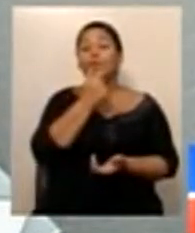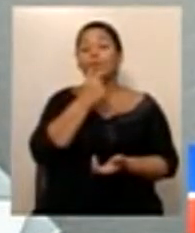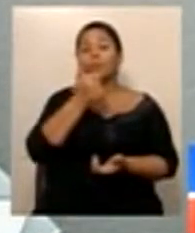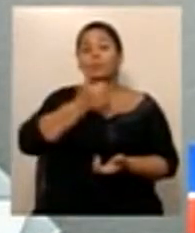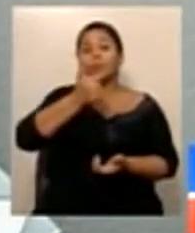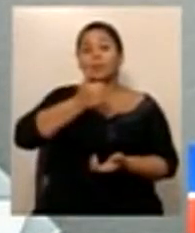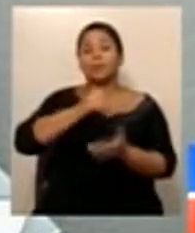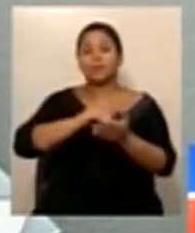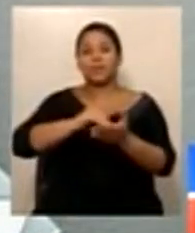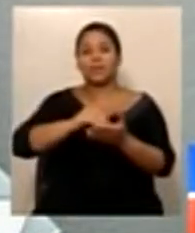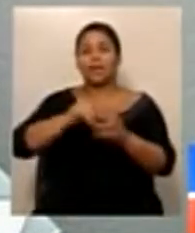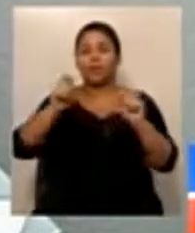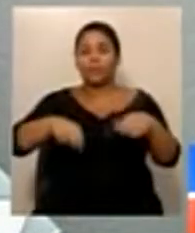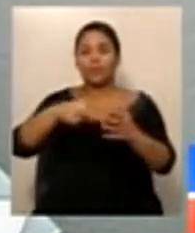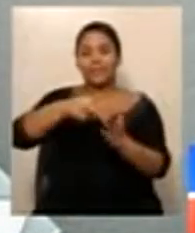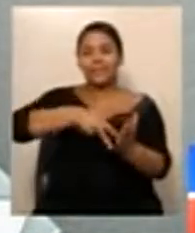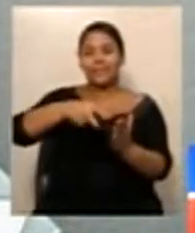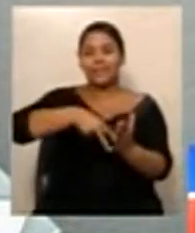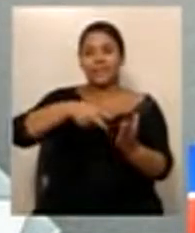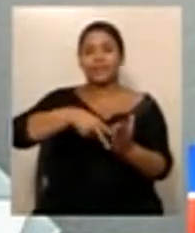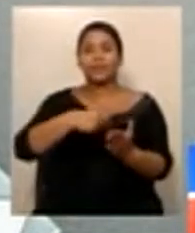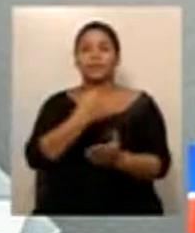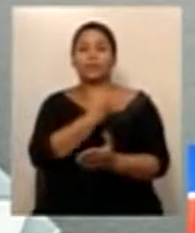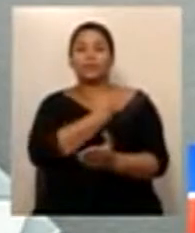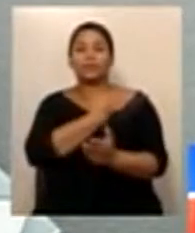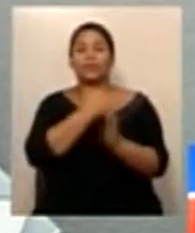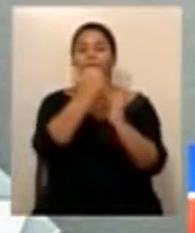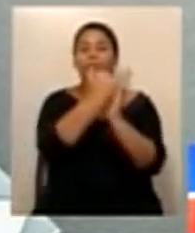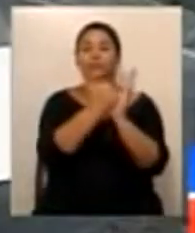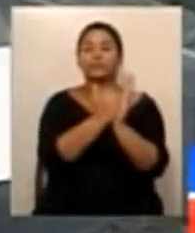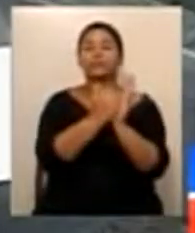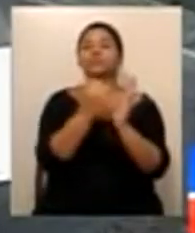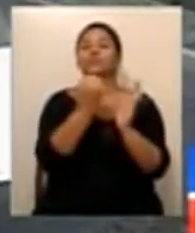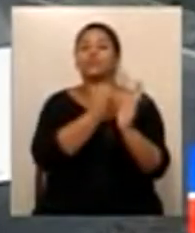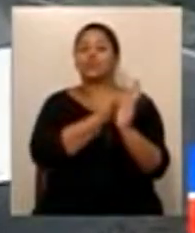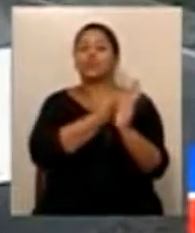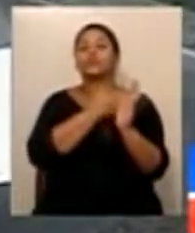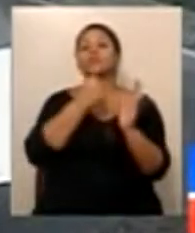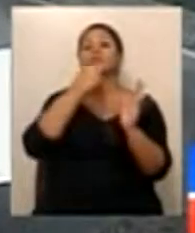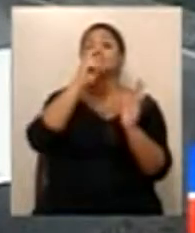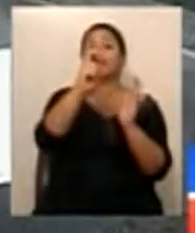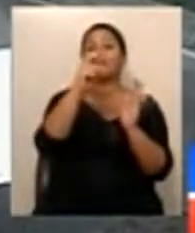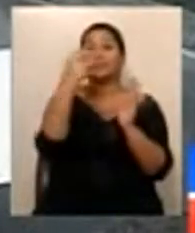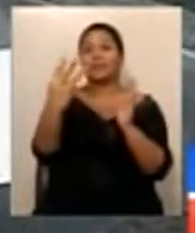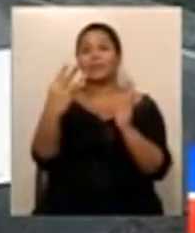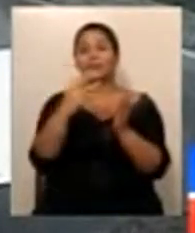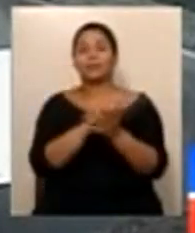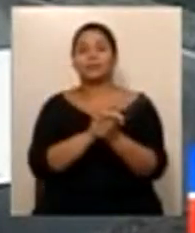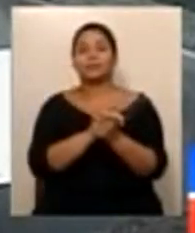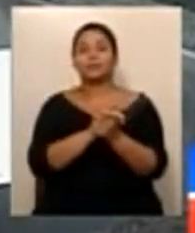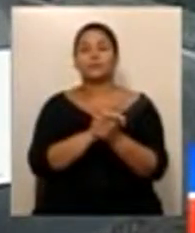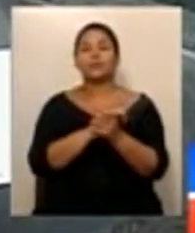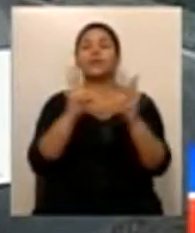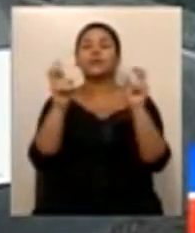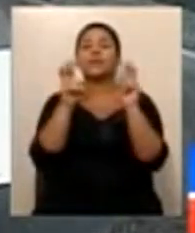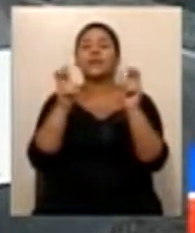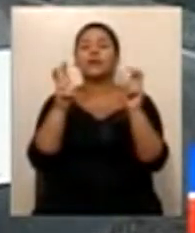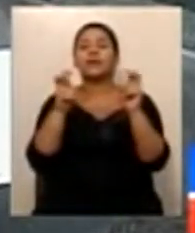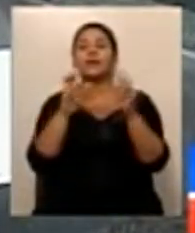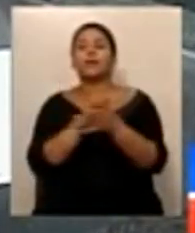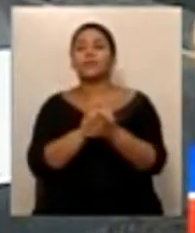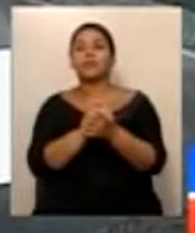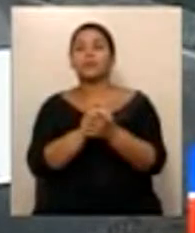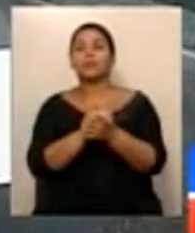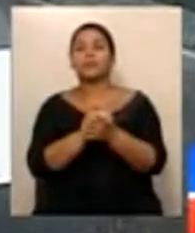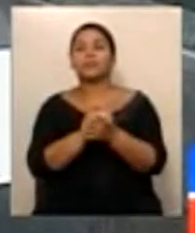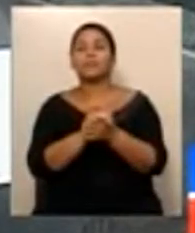parecer da proposta de emenda constitucional nº 53, sobre a questão que se trata sobre o assunto que altera